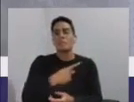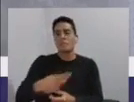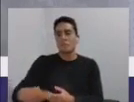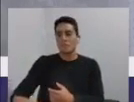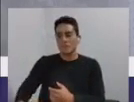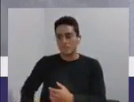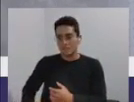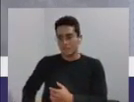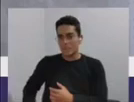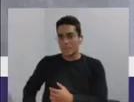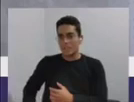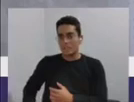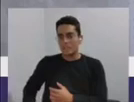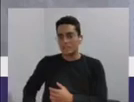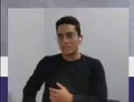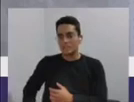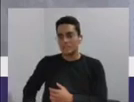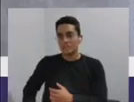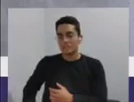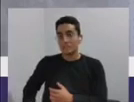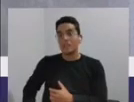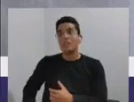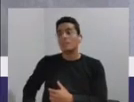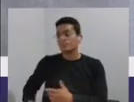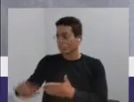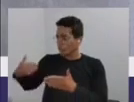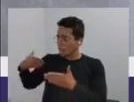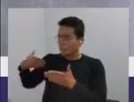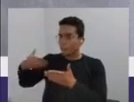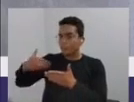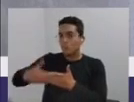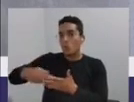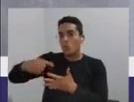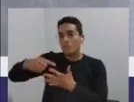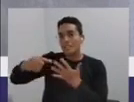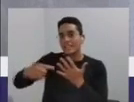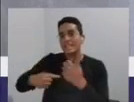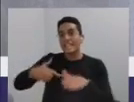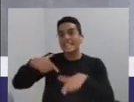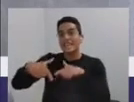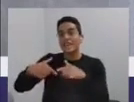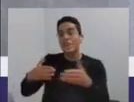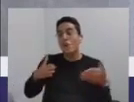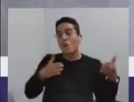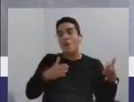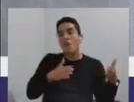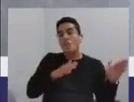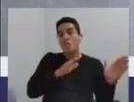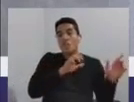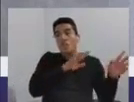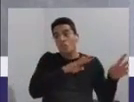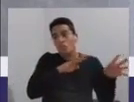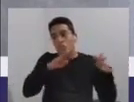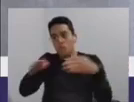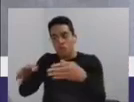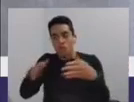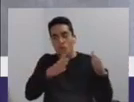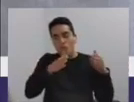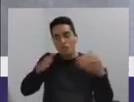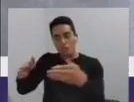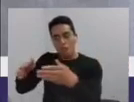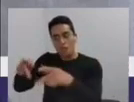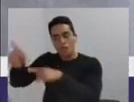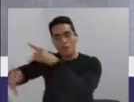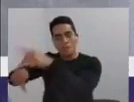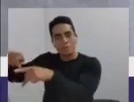o trabalho voltado à população. O trabalho social que eles